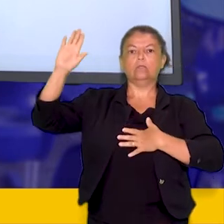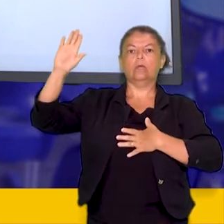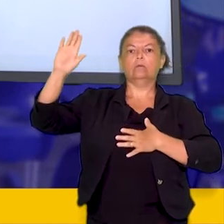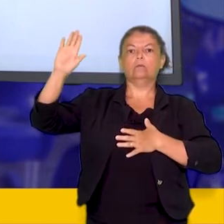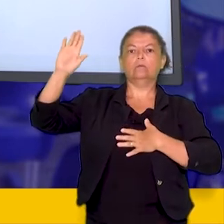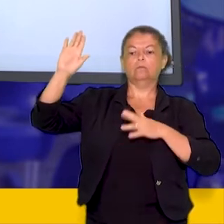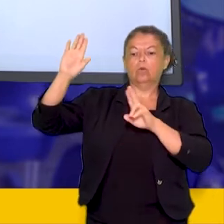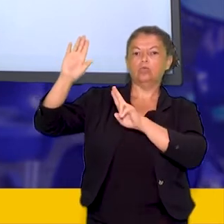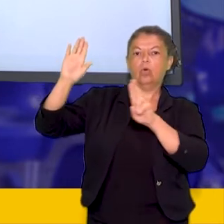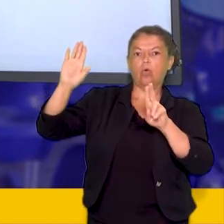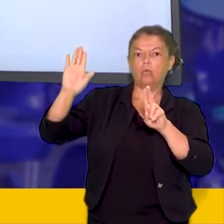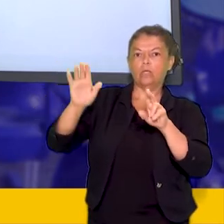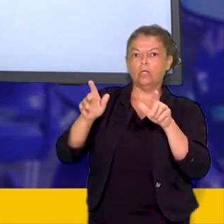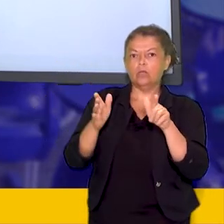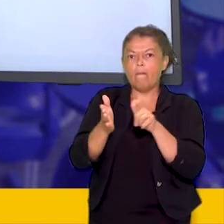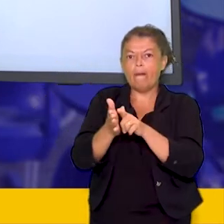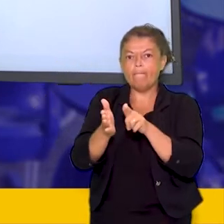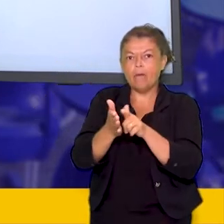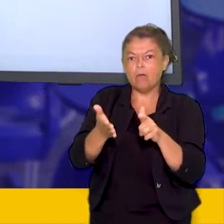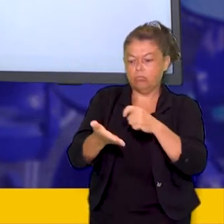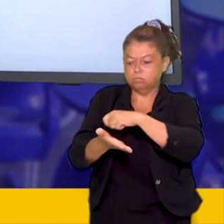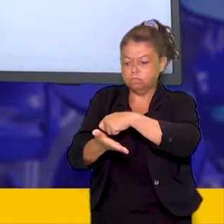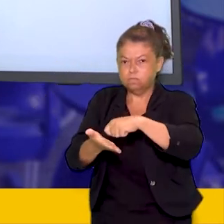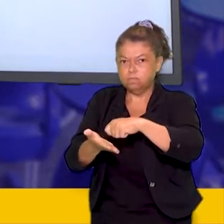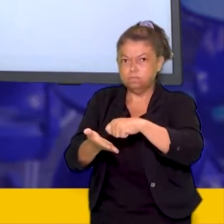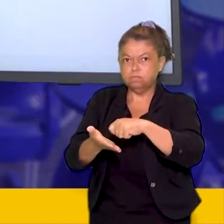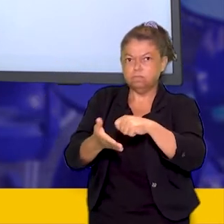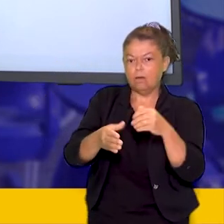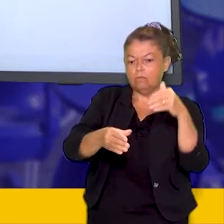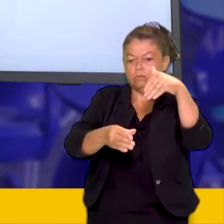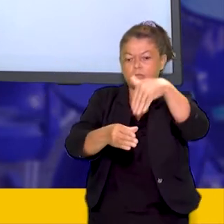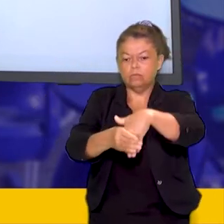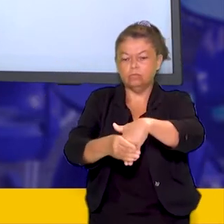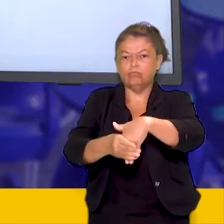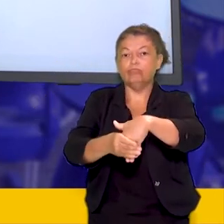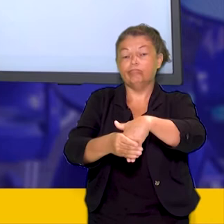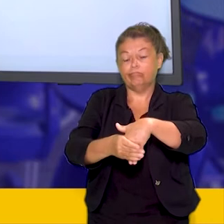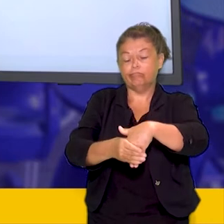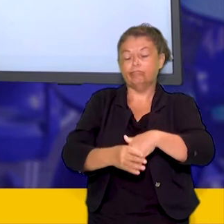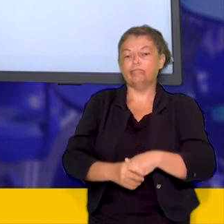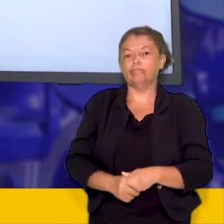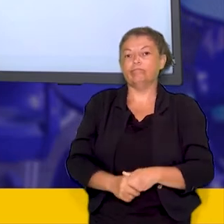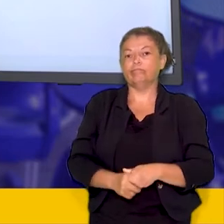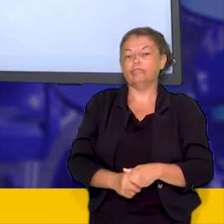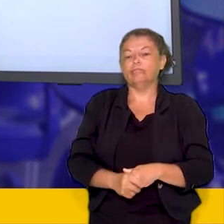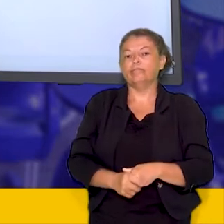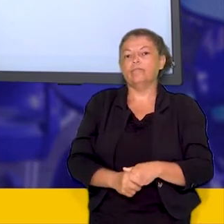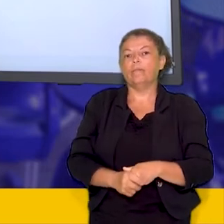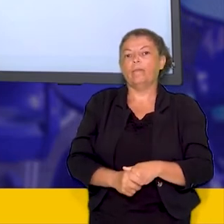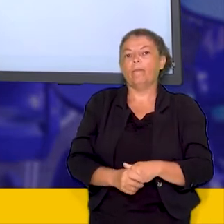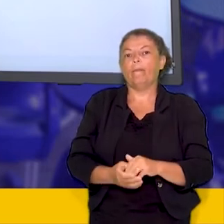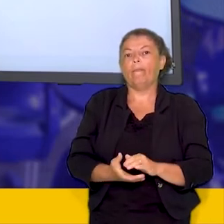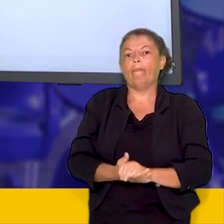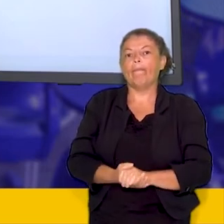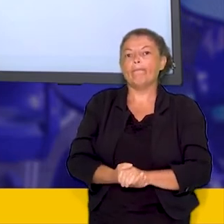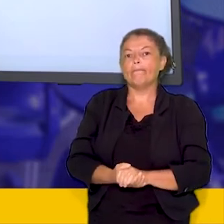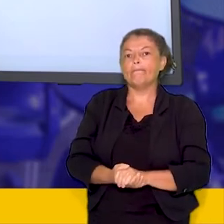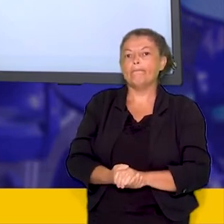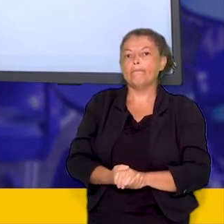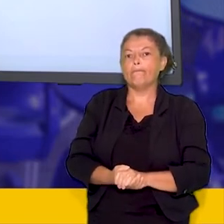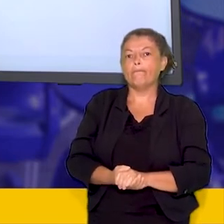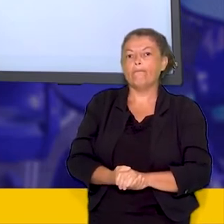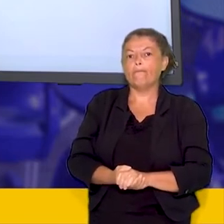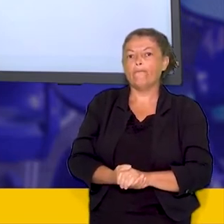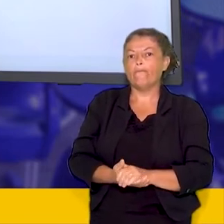um circo para dar legitimidade ao pleito eleitoral. O